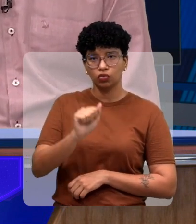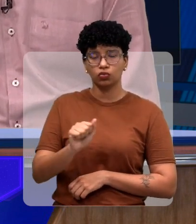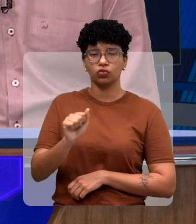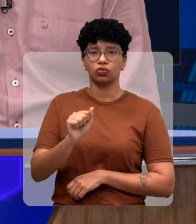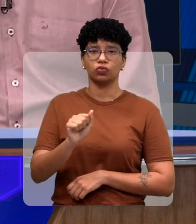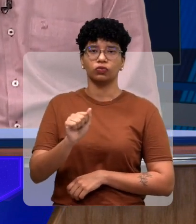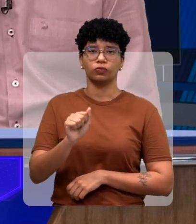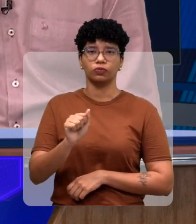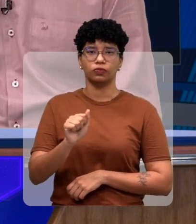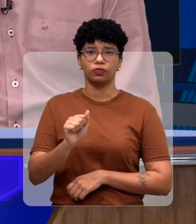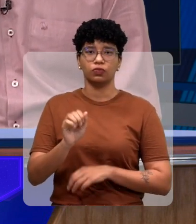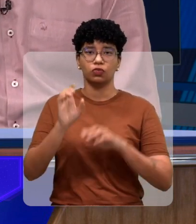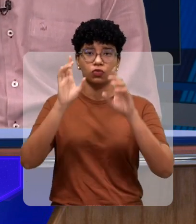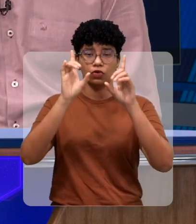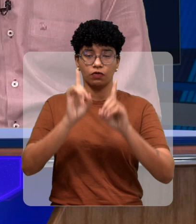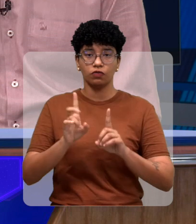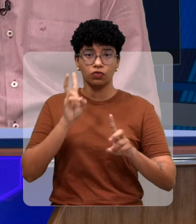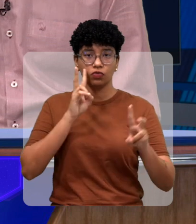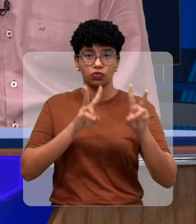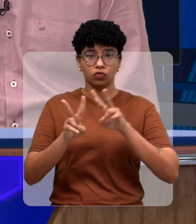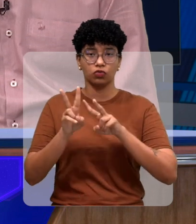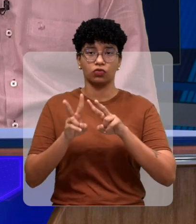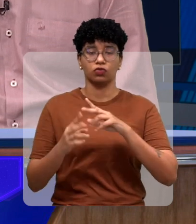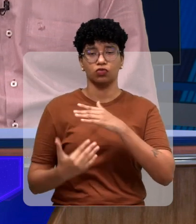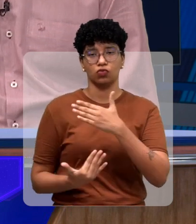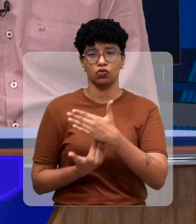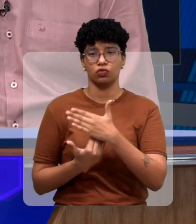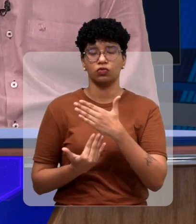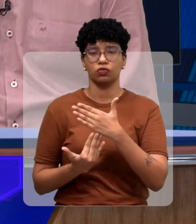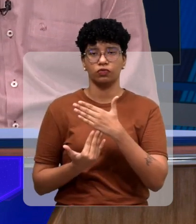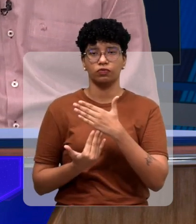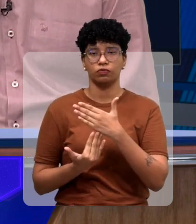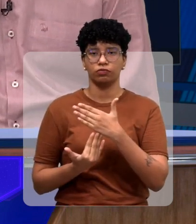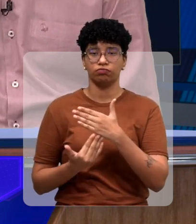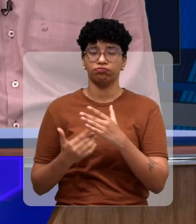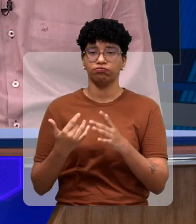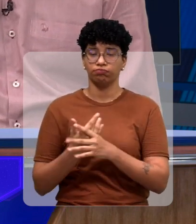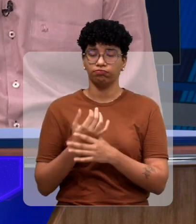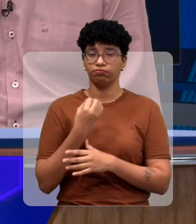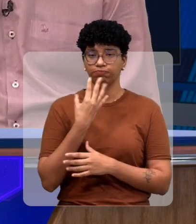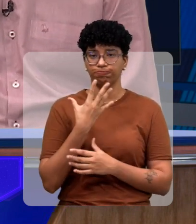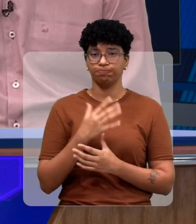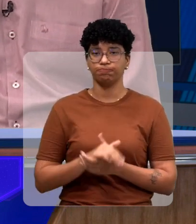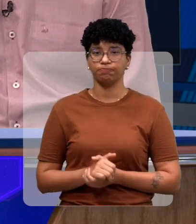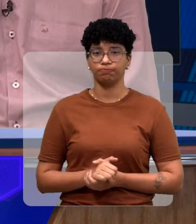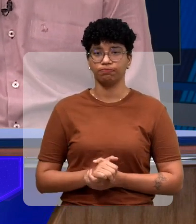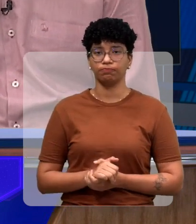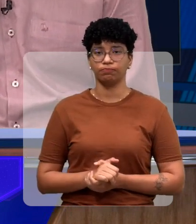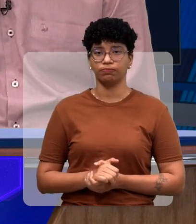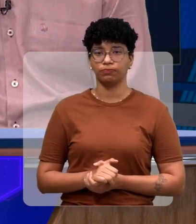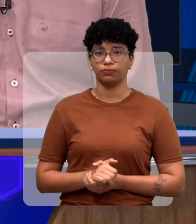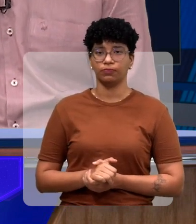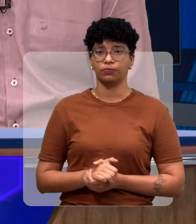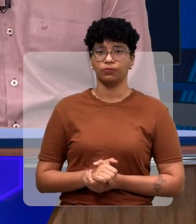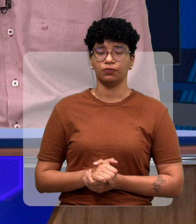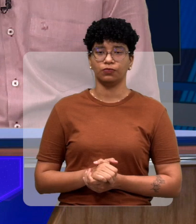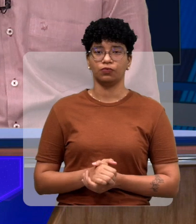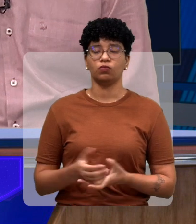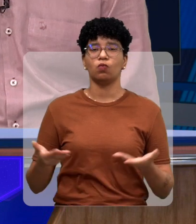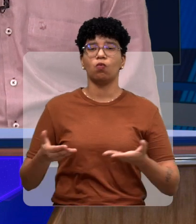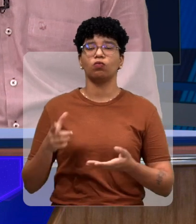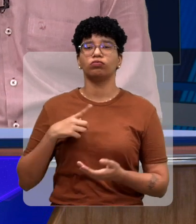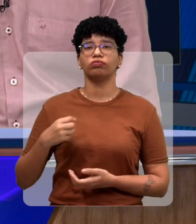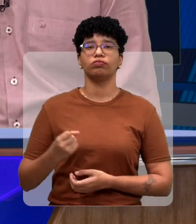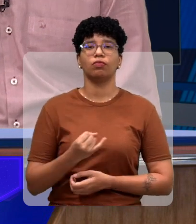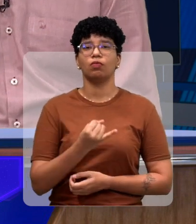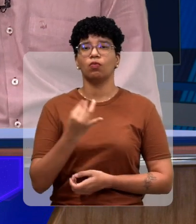de Deficientes Visuais de Timon. Cidade boa, Timon, né? Mas, hoje